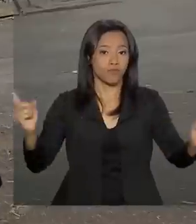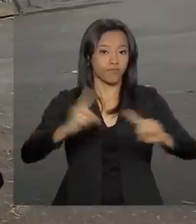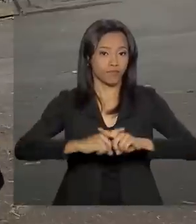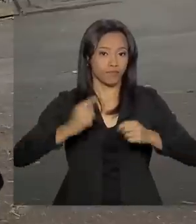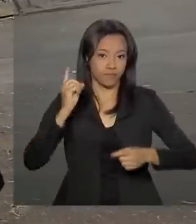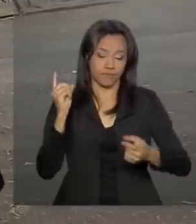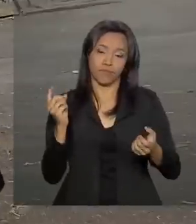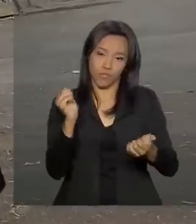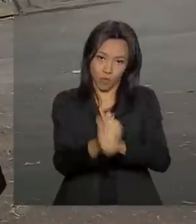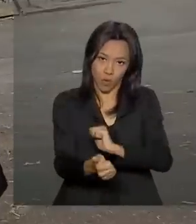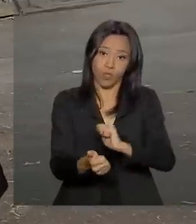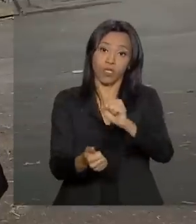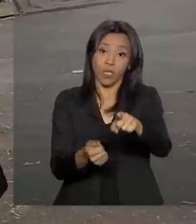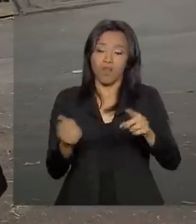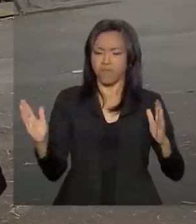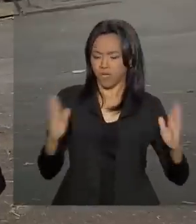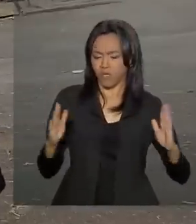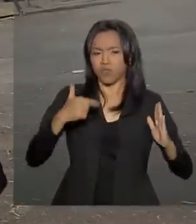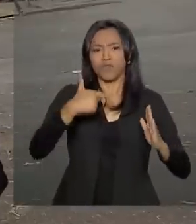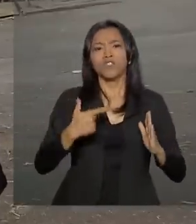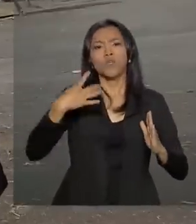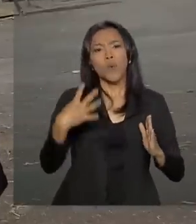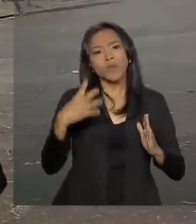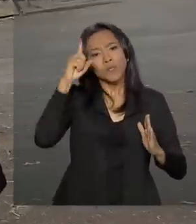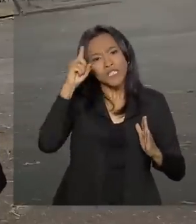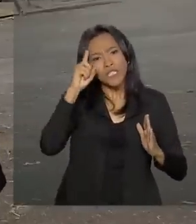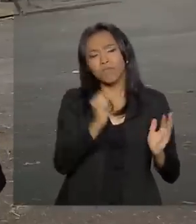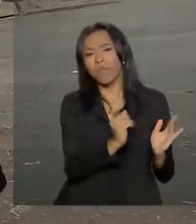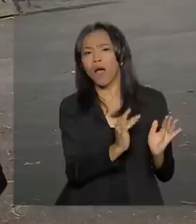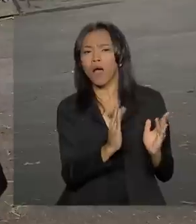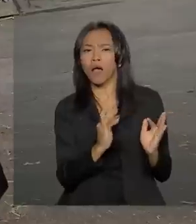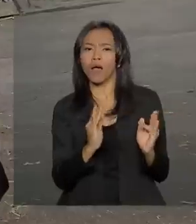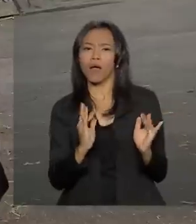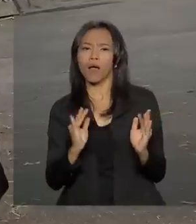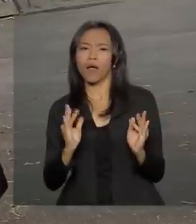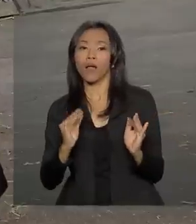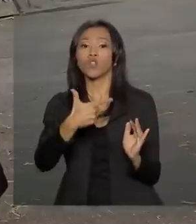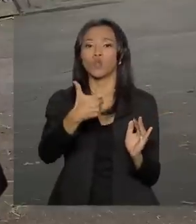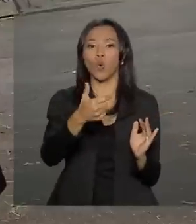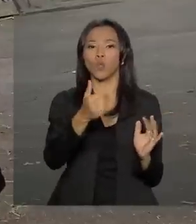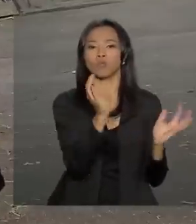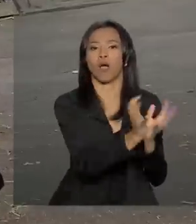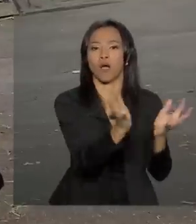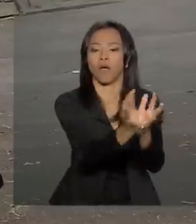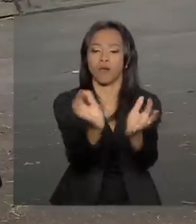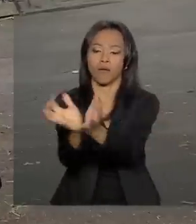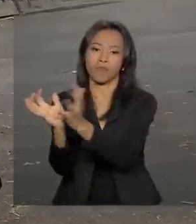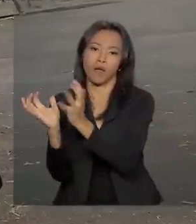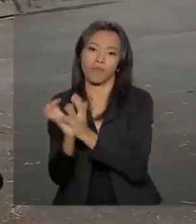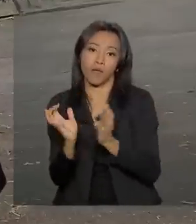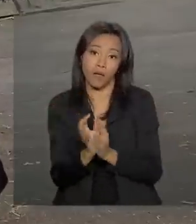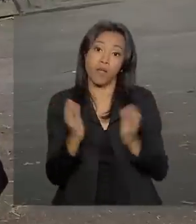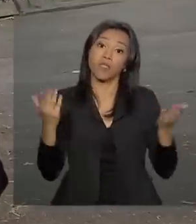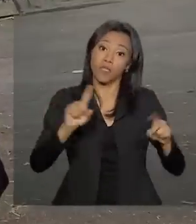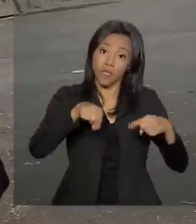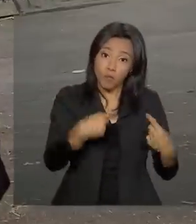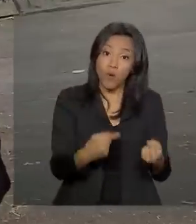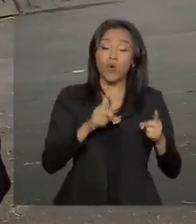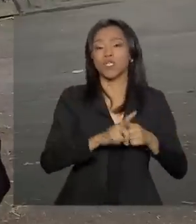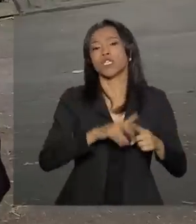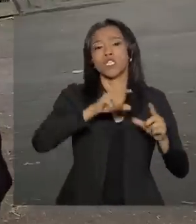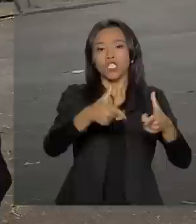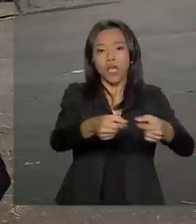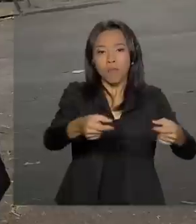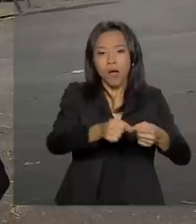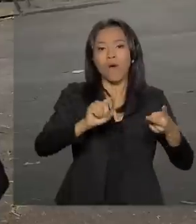dias, serão 12 seleções que participarão da Copa América, duas convidadas, Japão e Catar, que vão